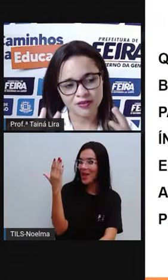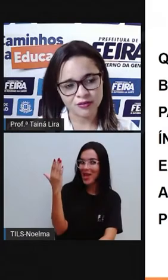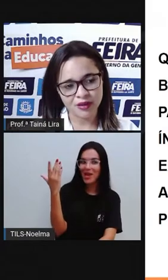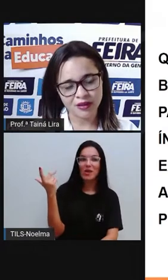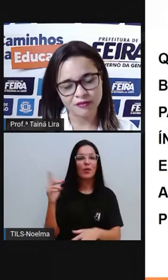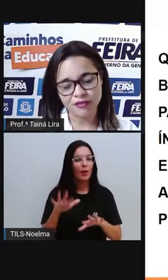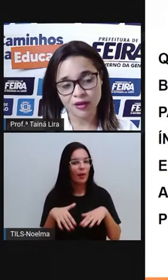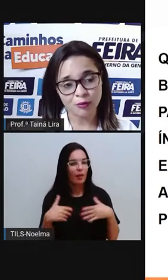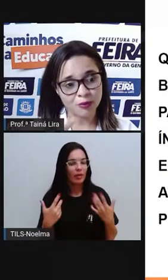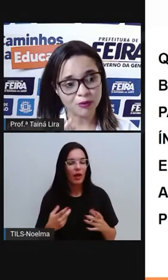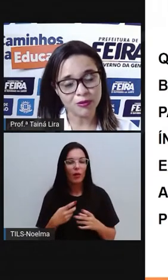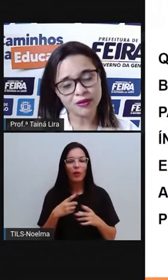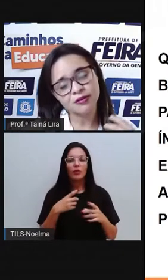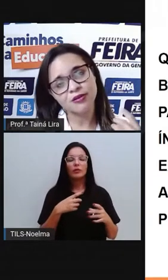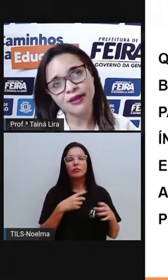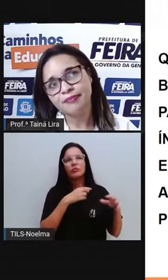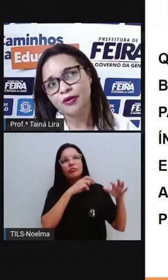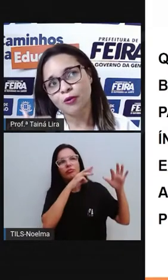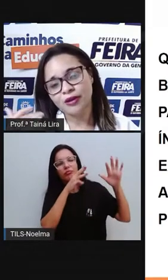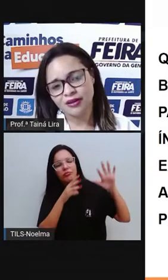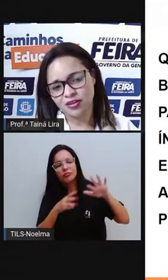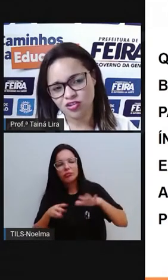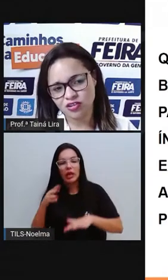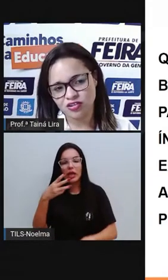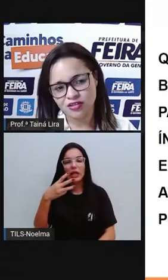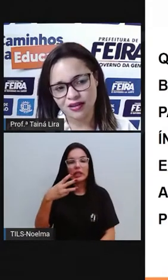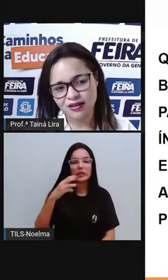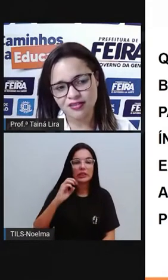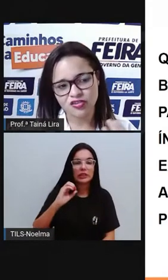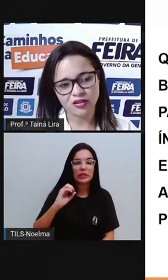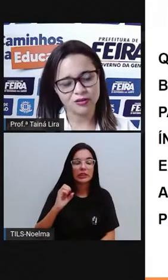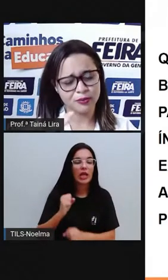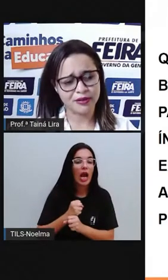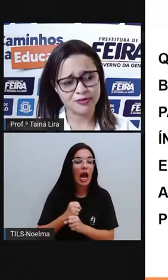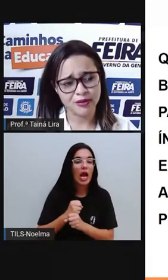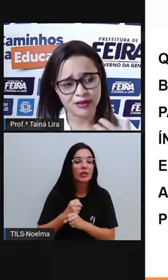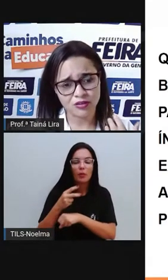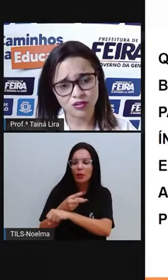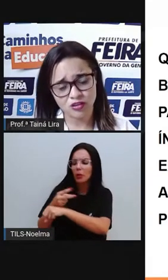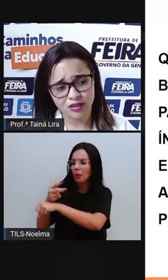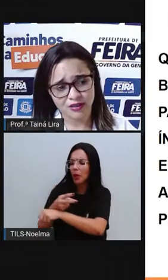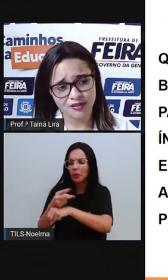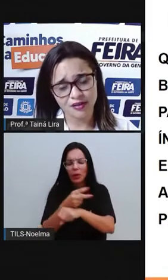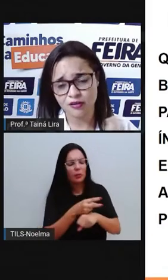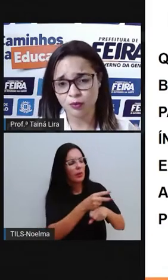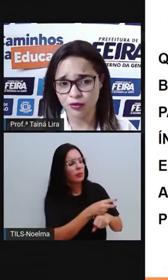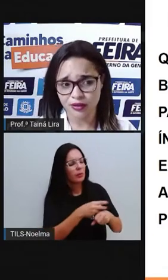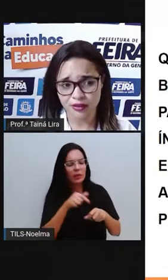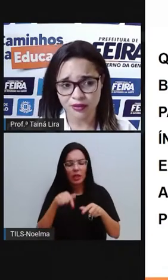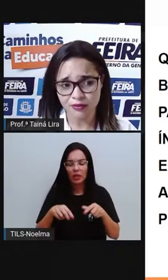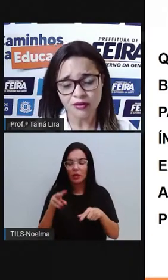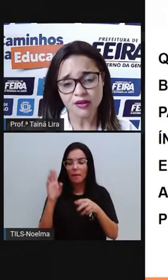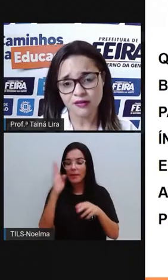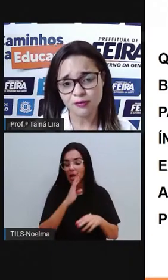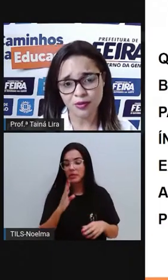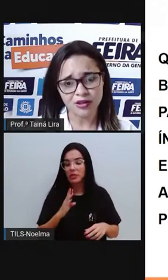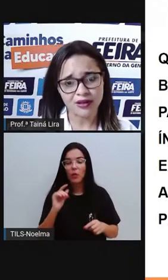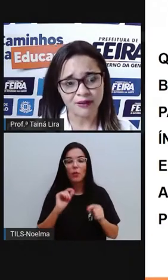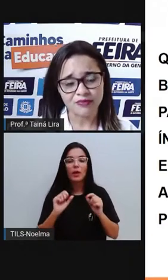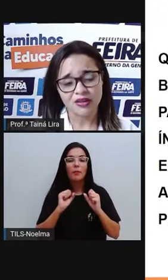portugueses ficaram procurando, né? O que era que tinha de interessante ali no Brasil, o que era que tinha de riqueza que eles poderiam